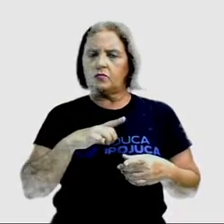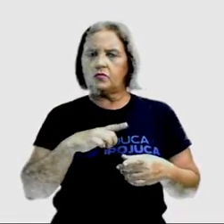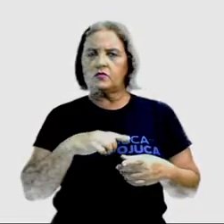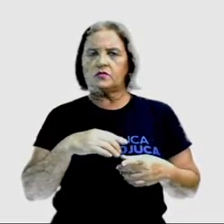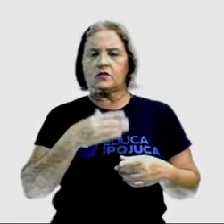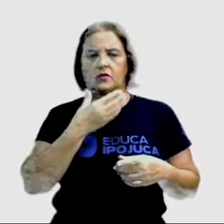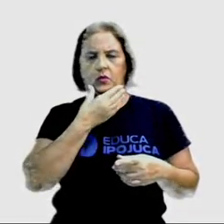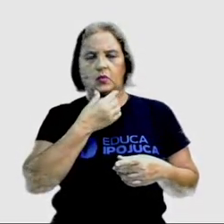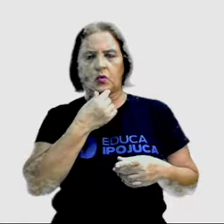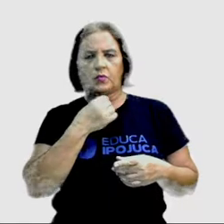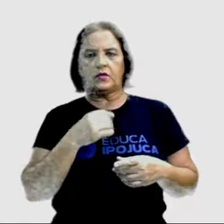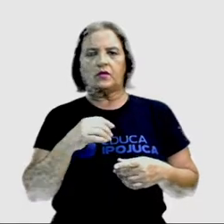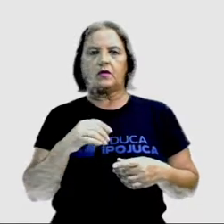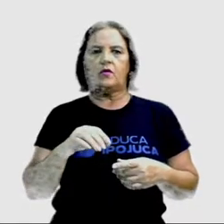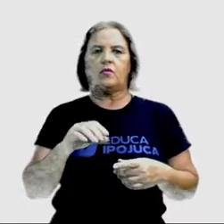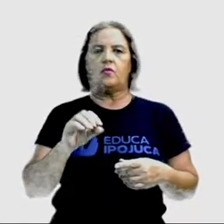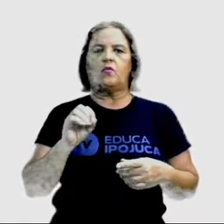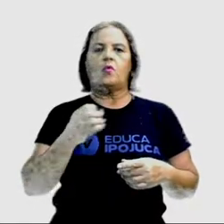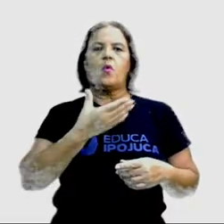Nós temos aqui